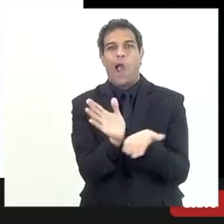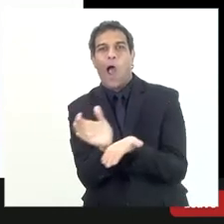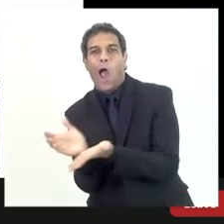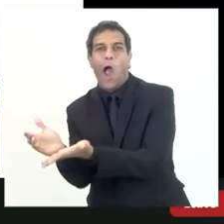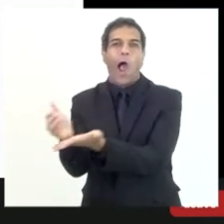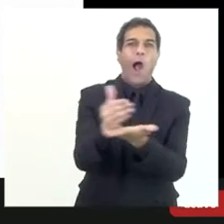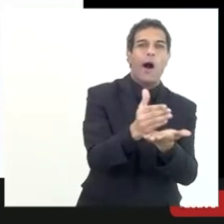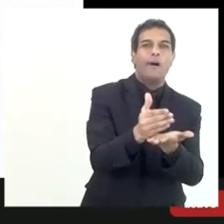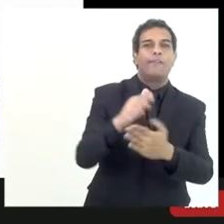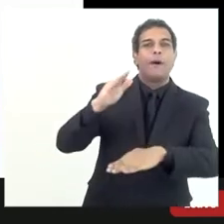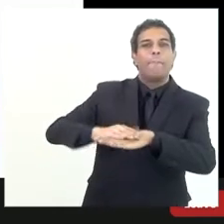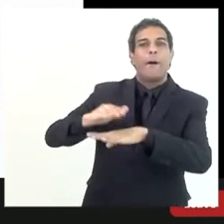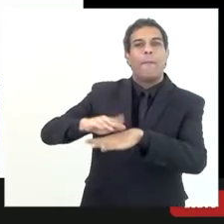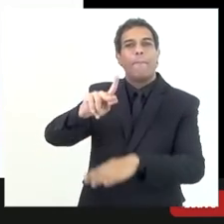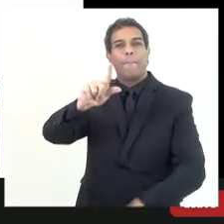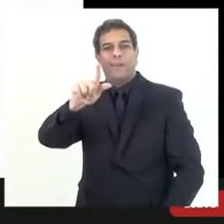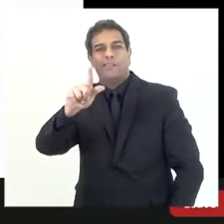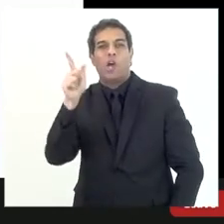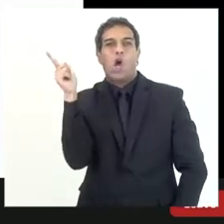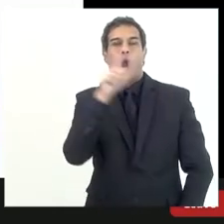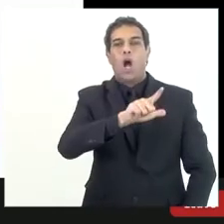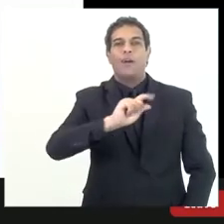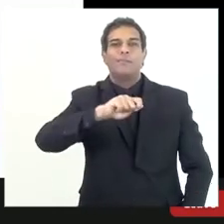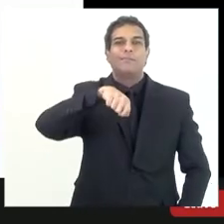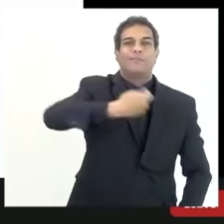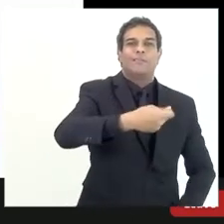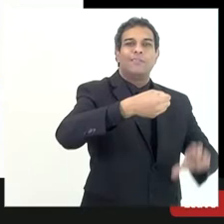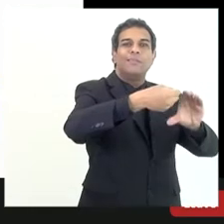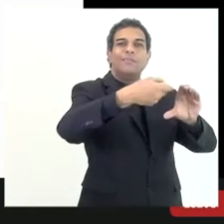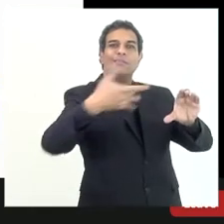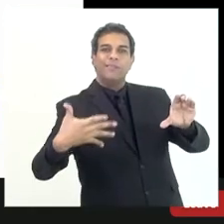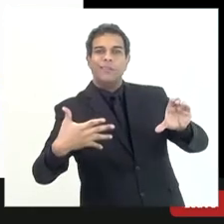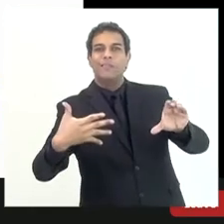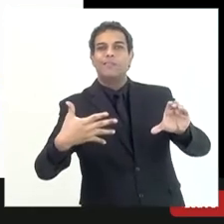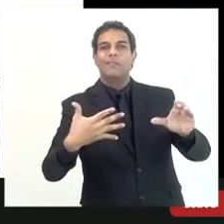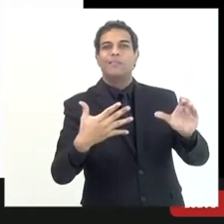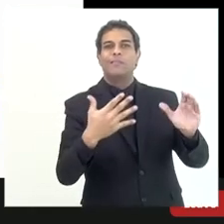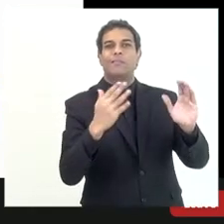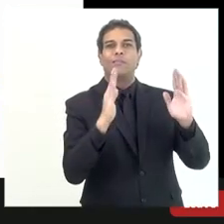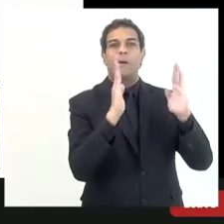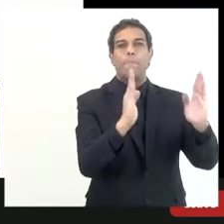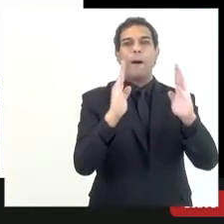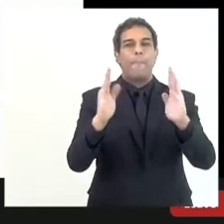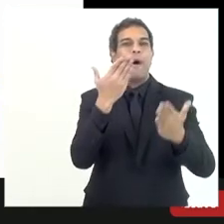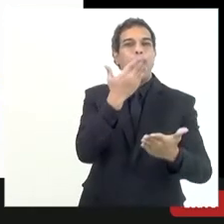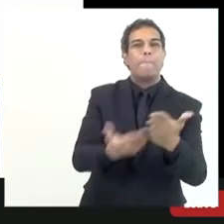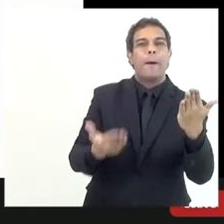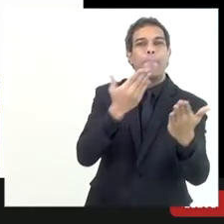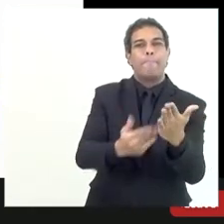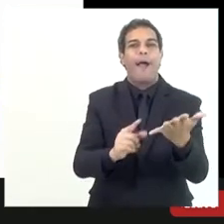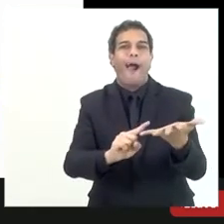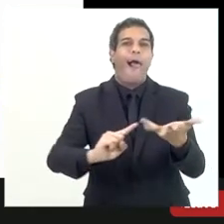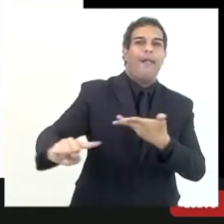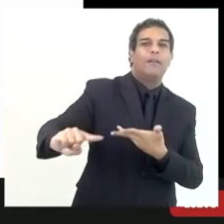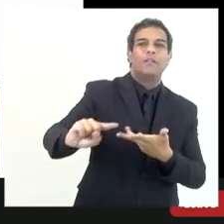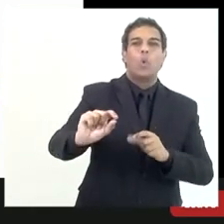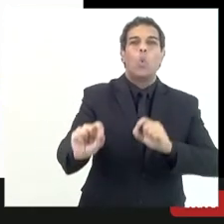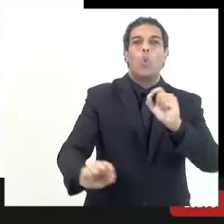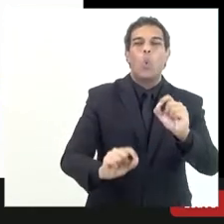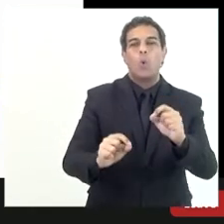ela dá uma classificação para ajuste de perdas né depois de ponderar todos esses critérios